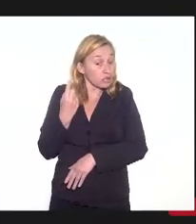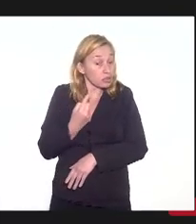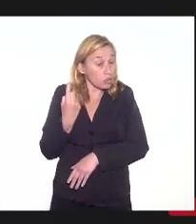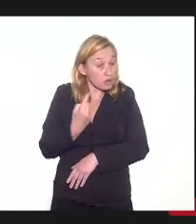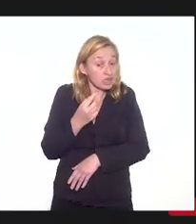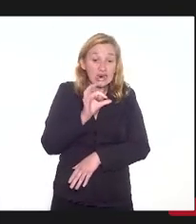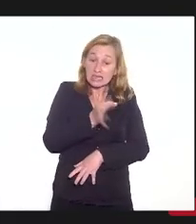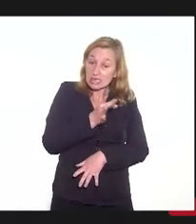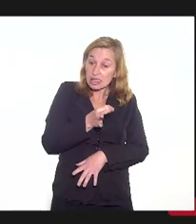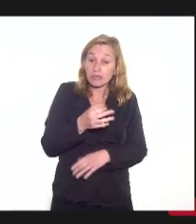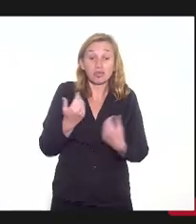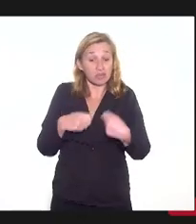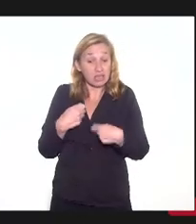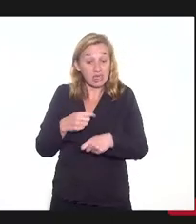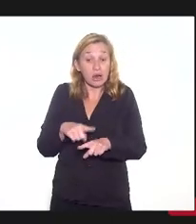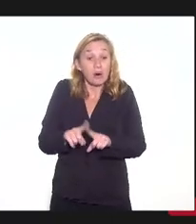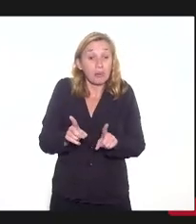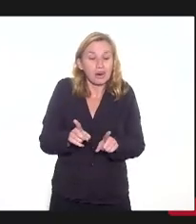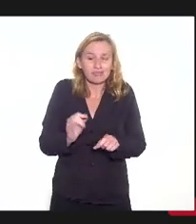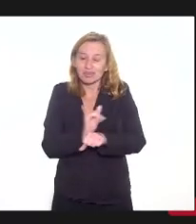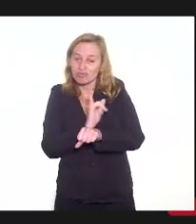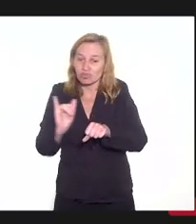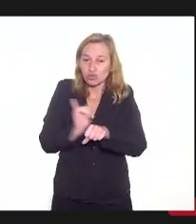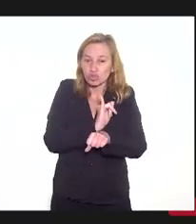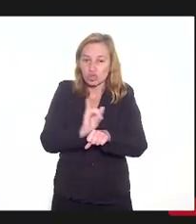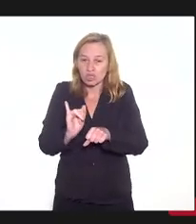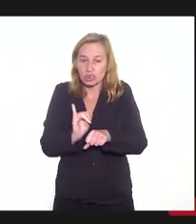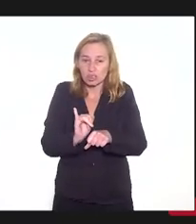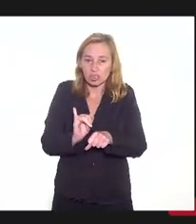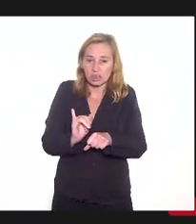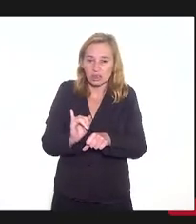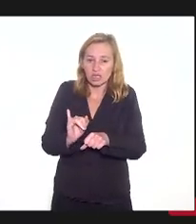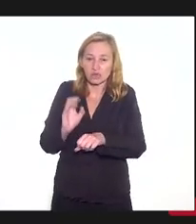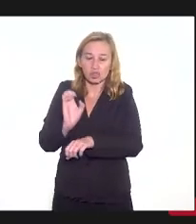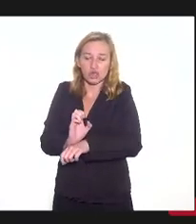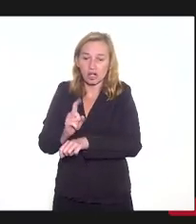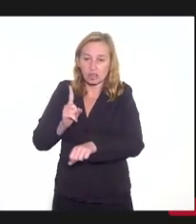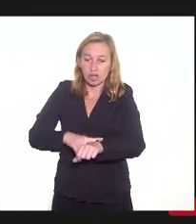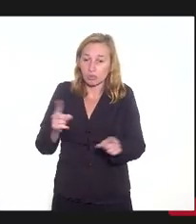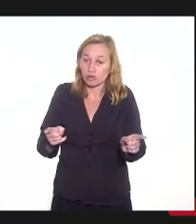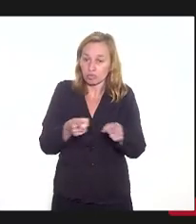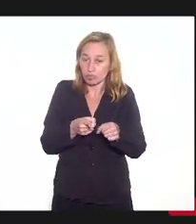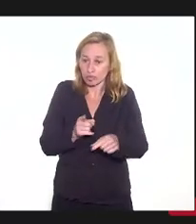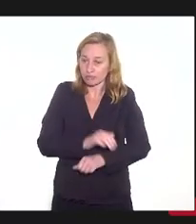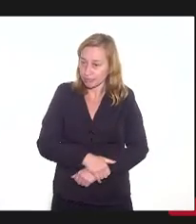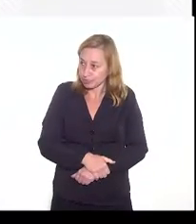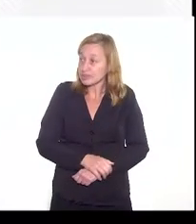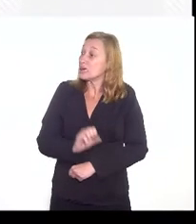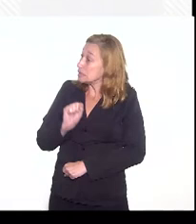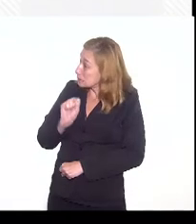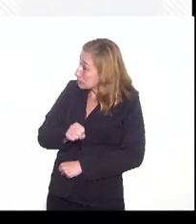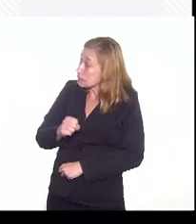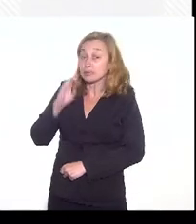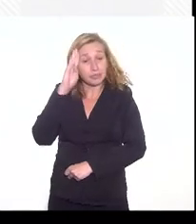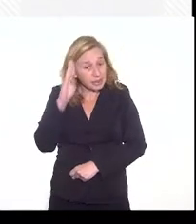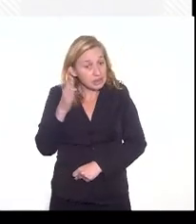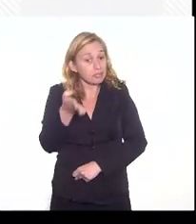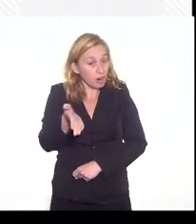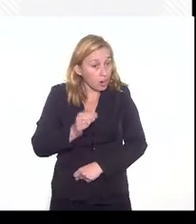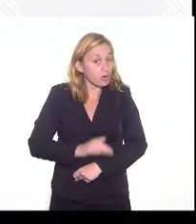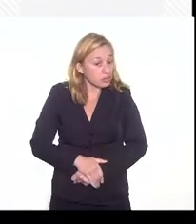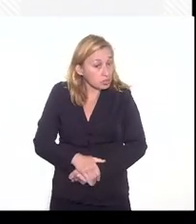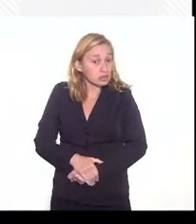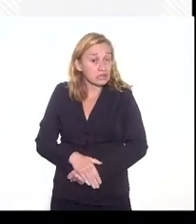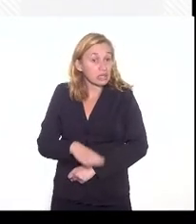absolutamente necessário você ter um planejamento de estado de médio prazo. Entendeu, Nelson? Sim, é fundamental, fundamental.